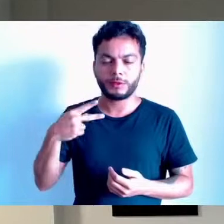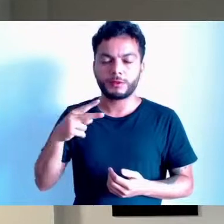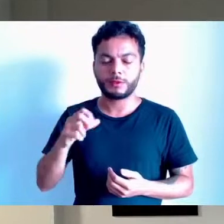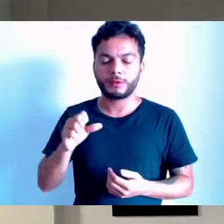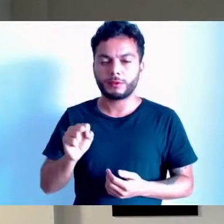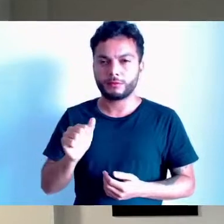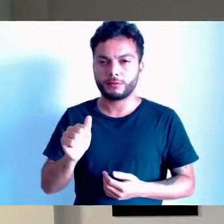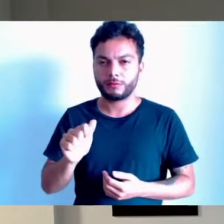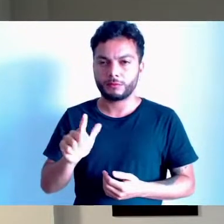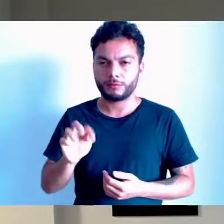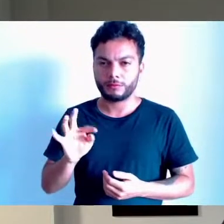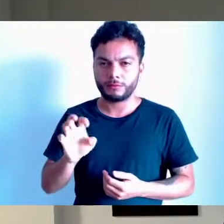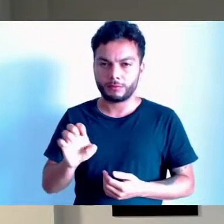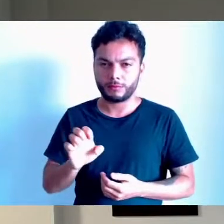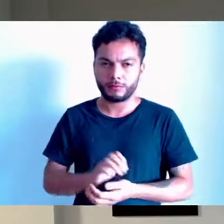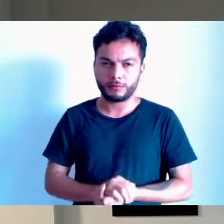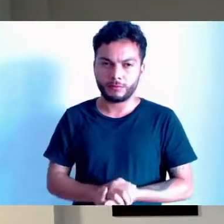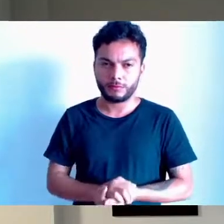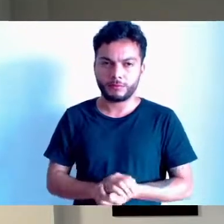Obrigada.